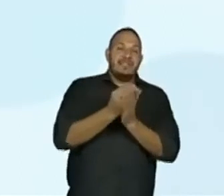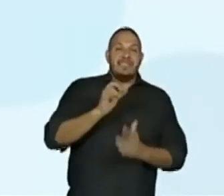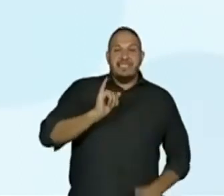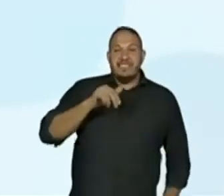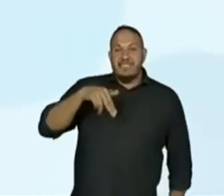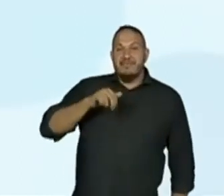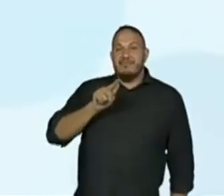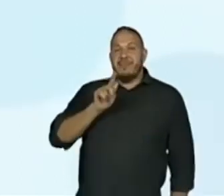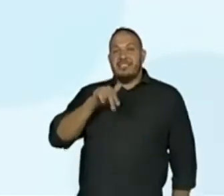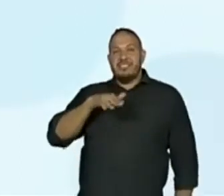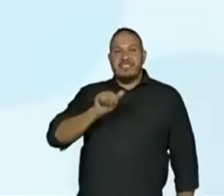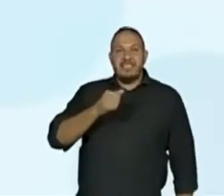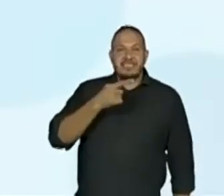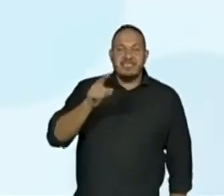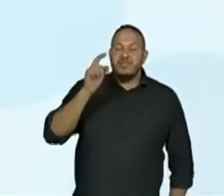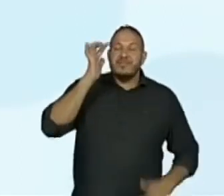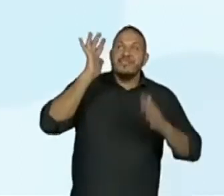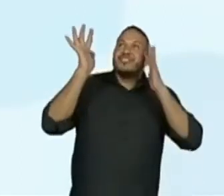Imaginação.